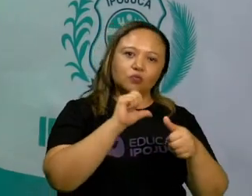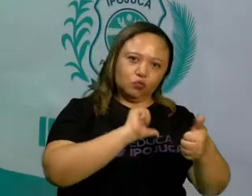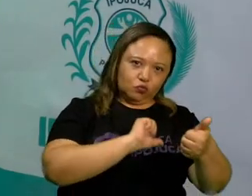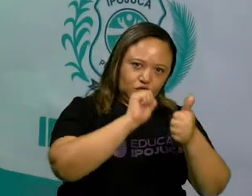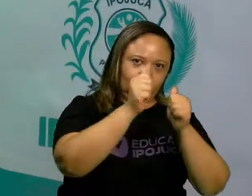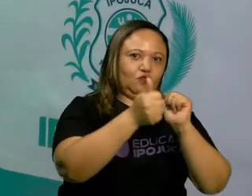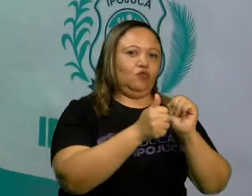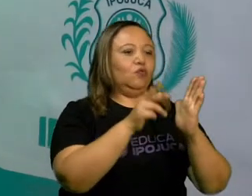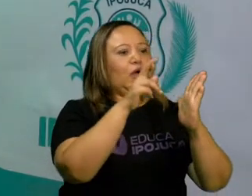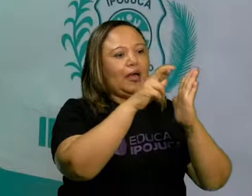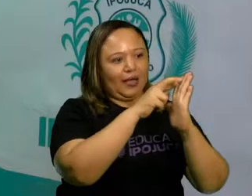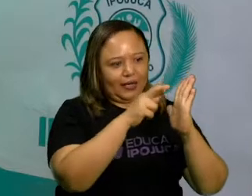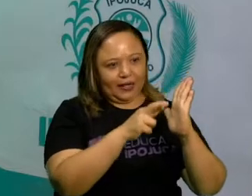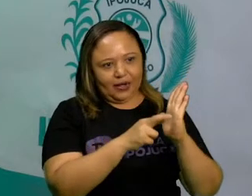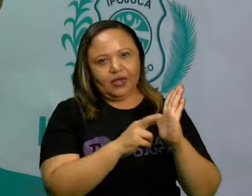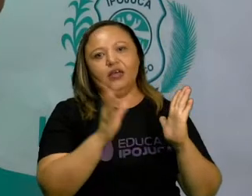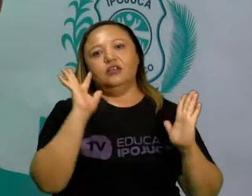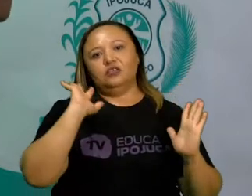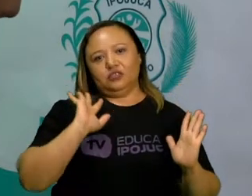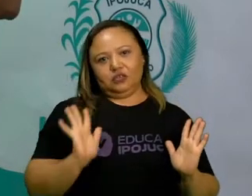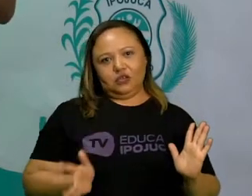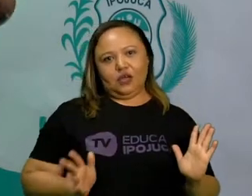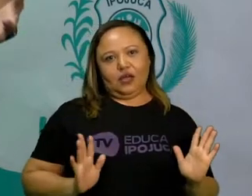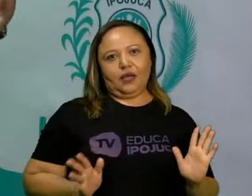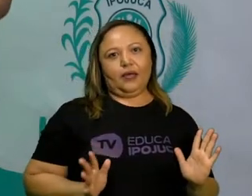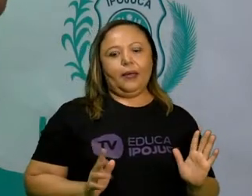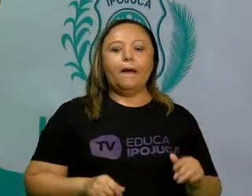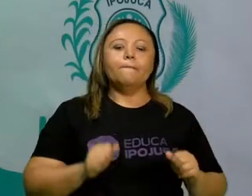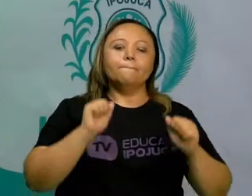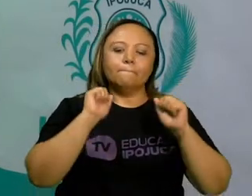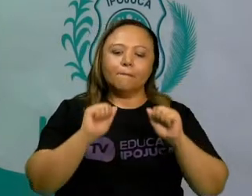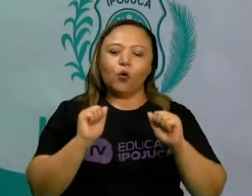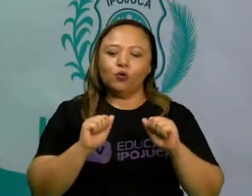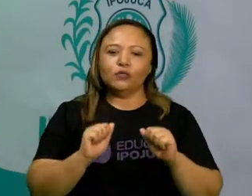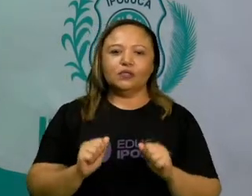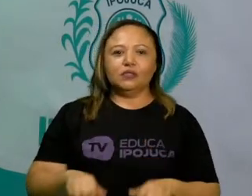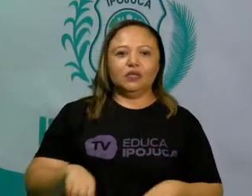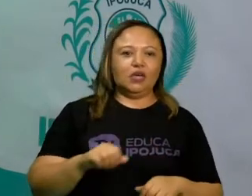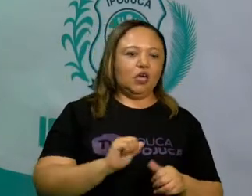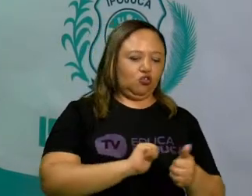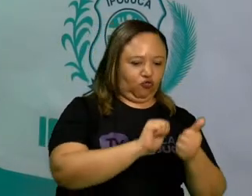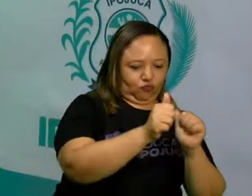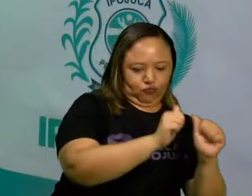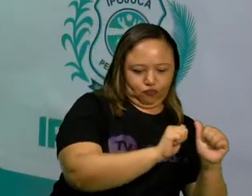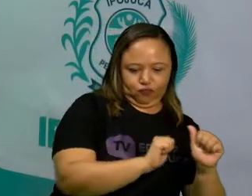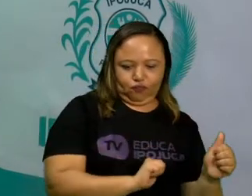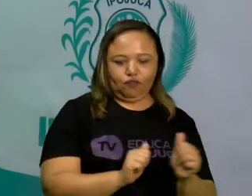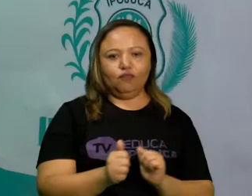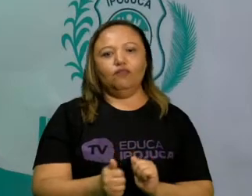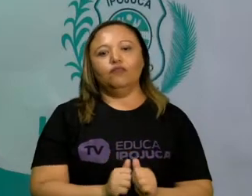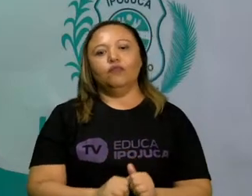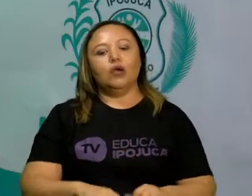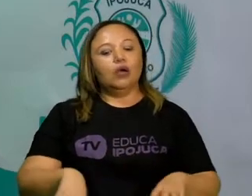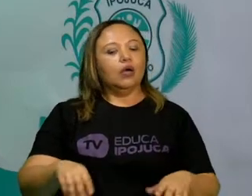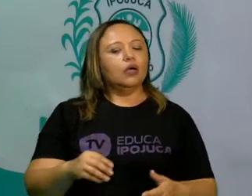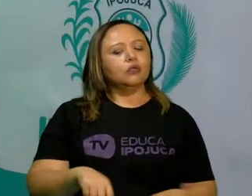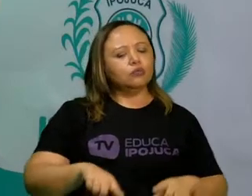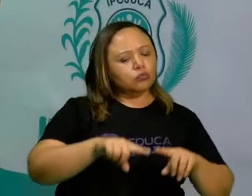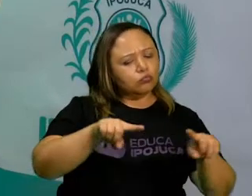-definidas. E podem ser jogados em pequenos espaços, usando-se de peças como dados,